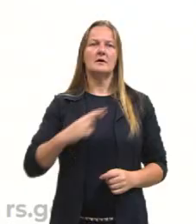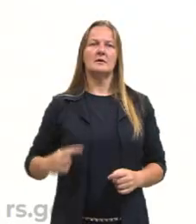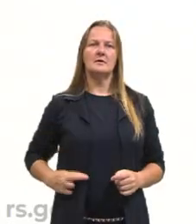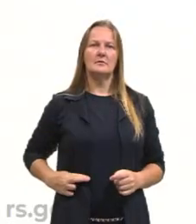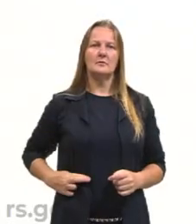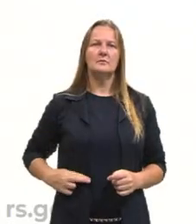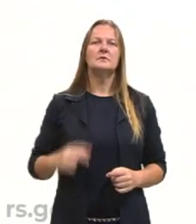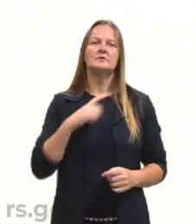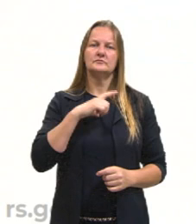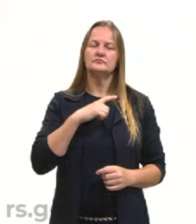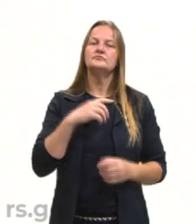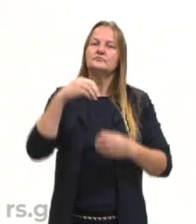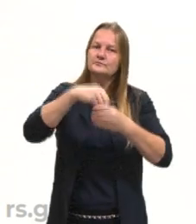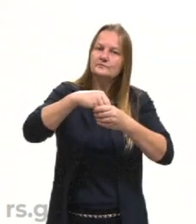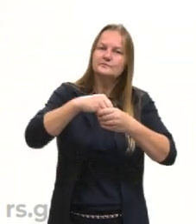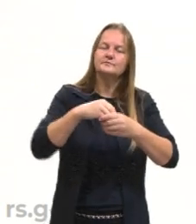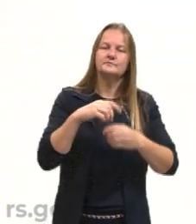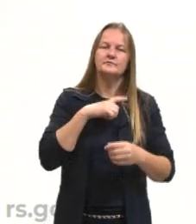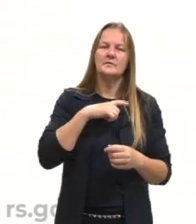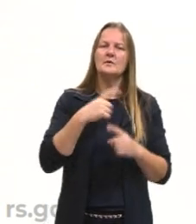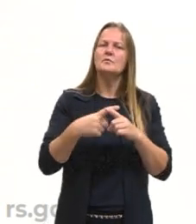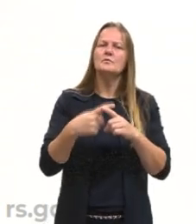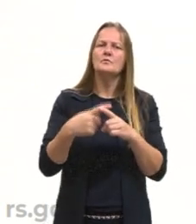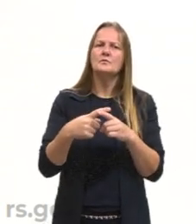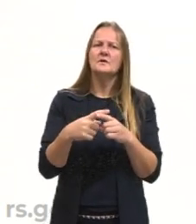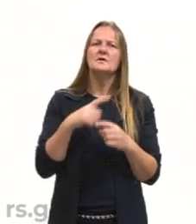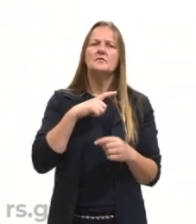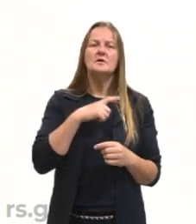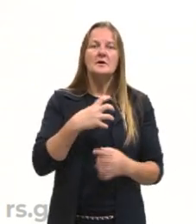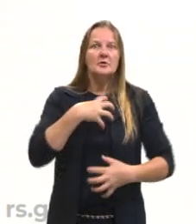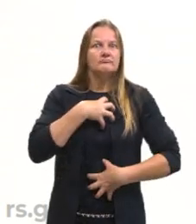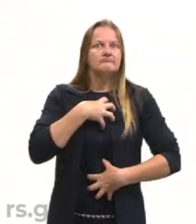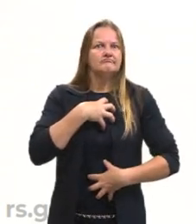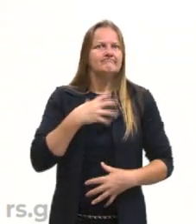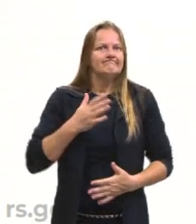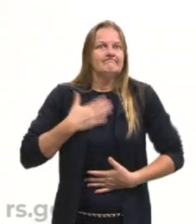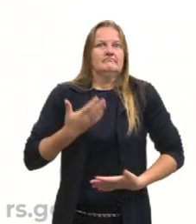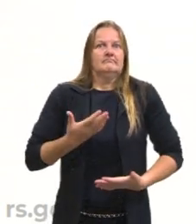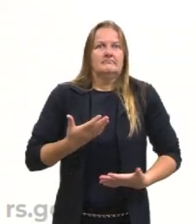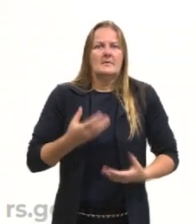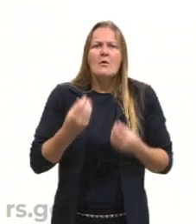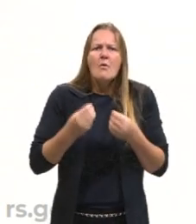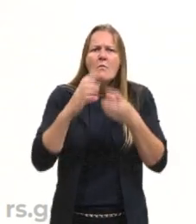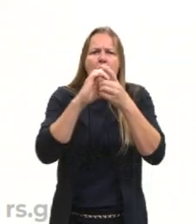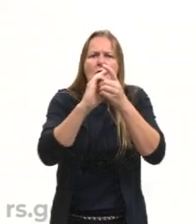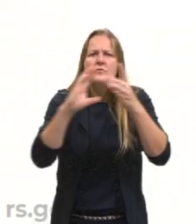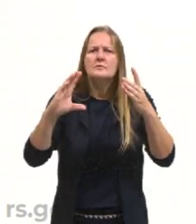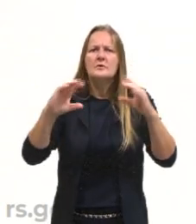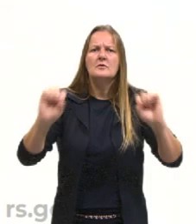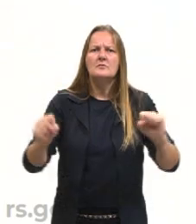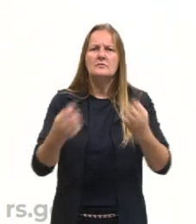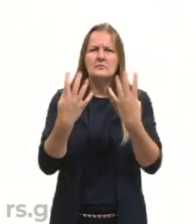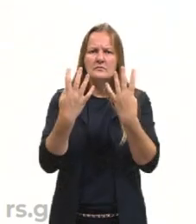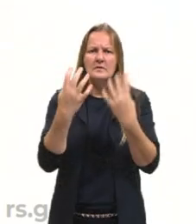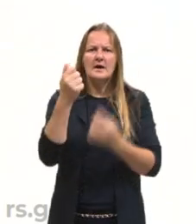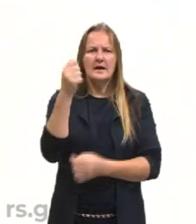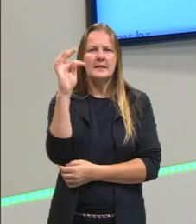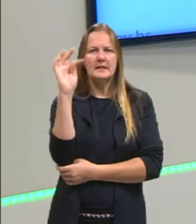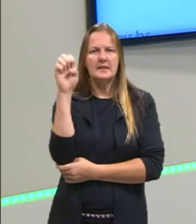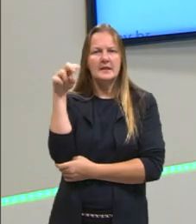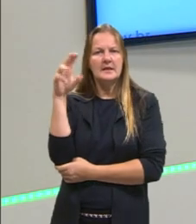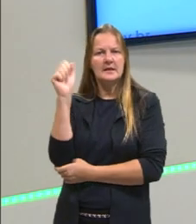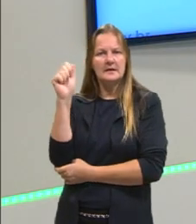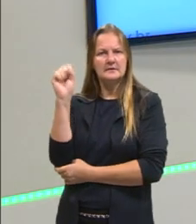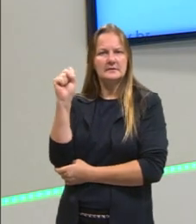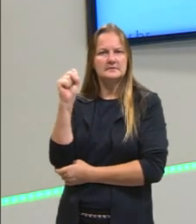trata muito da questão política. Por quê? Porque ele ficou muito chocado com a democracia ateniense, que até então tinha